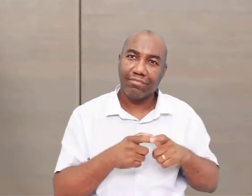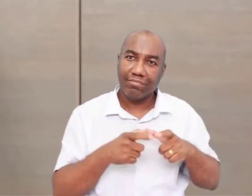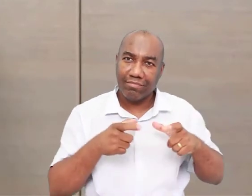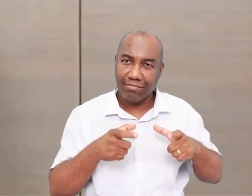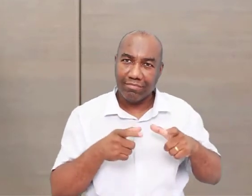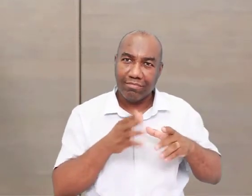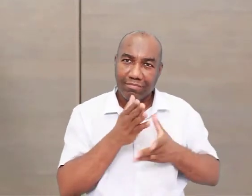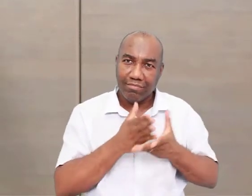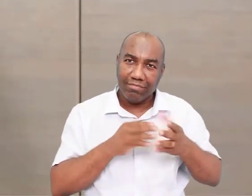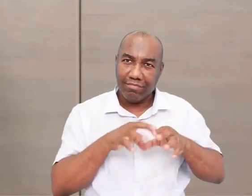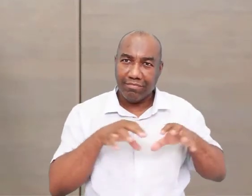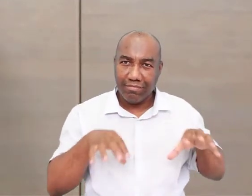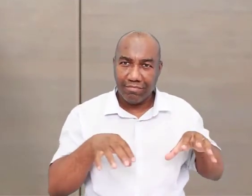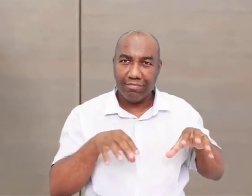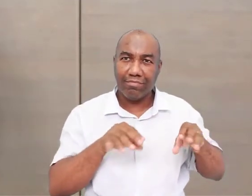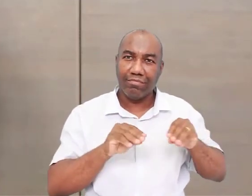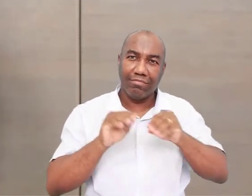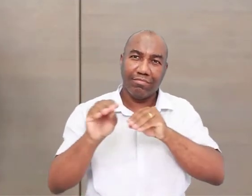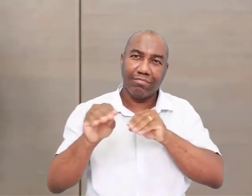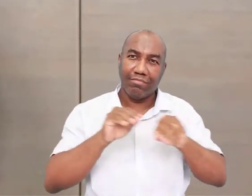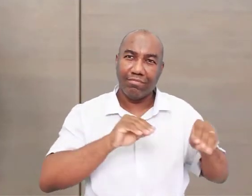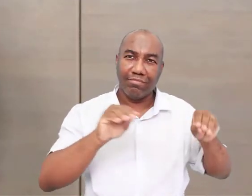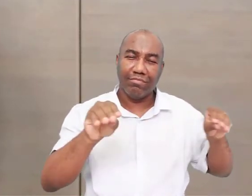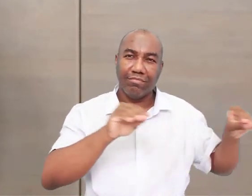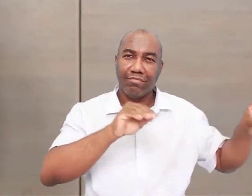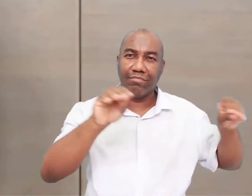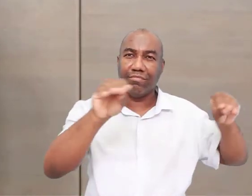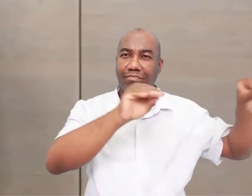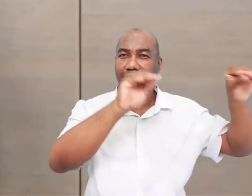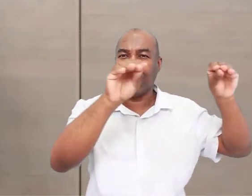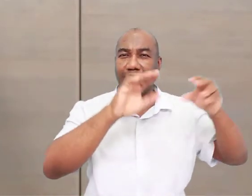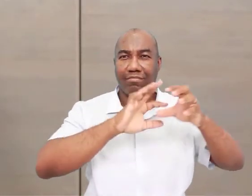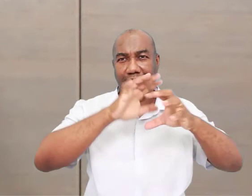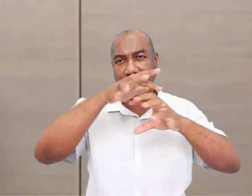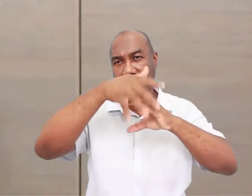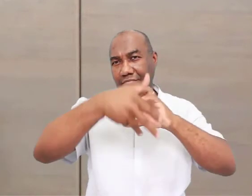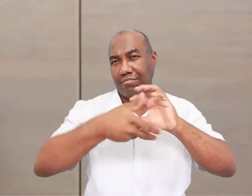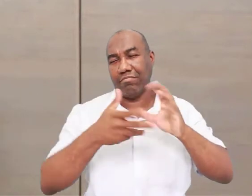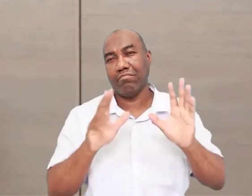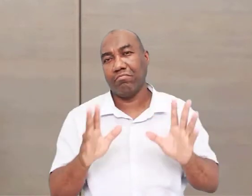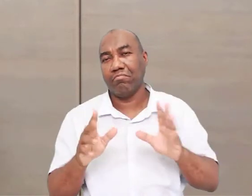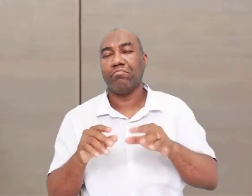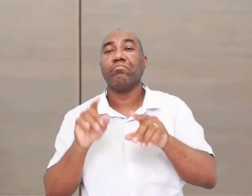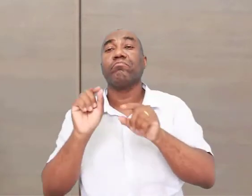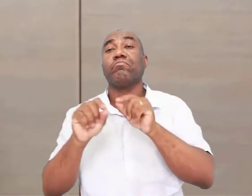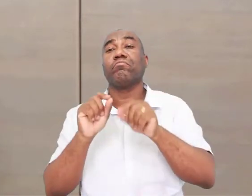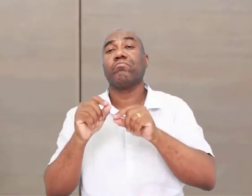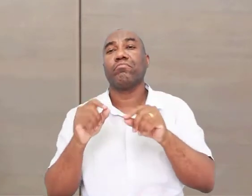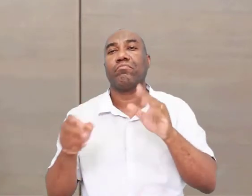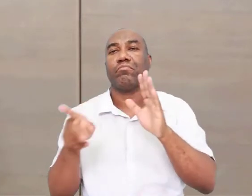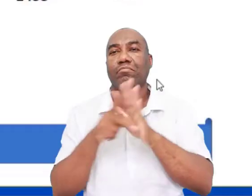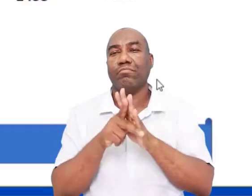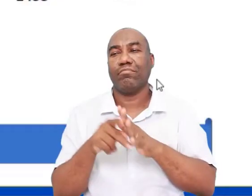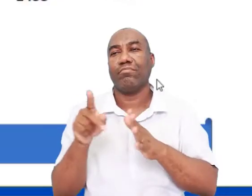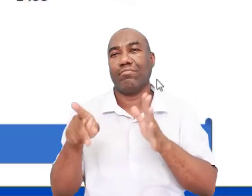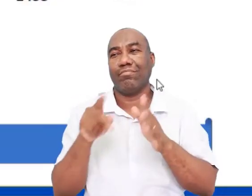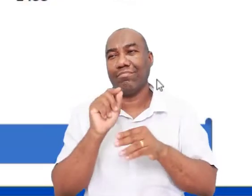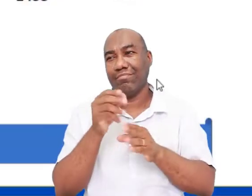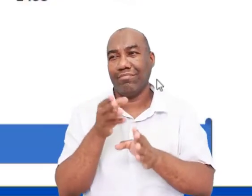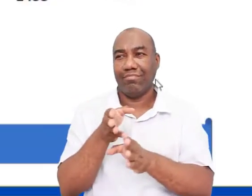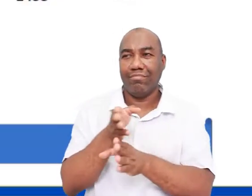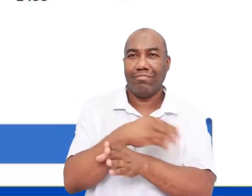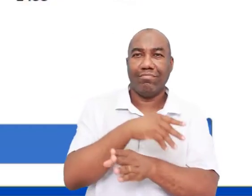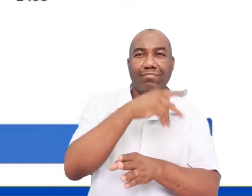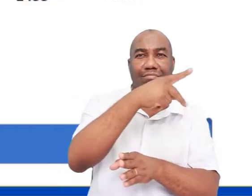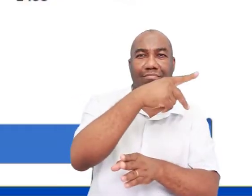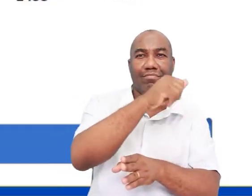ambientes mais propícios e de variedade e qualidade de alimento. Então, essas são as principais características do Paleolítico ou